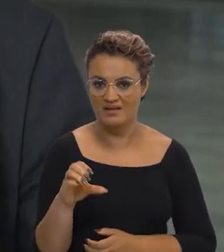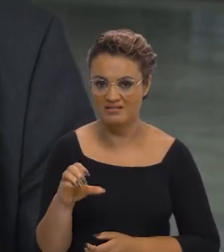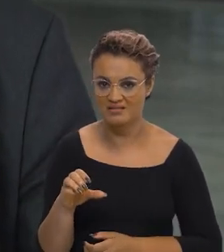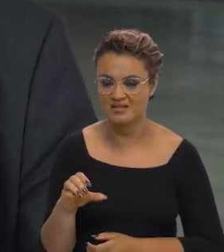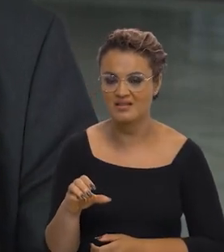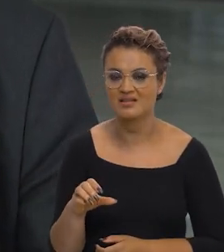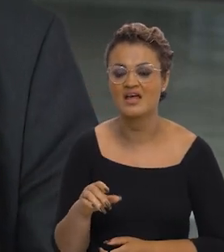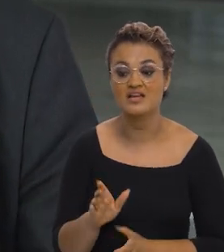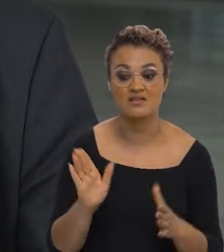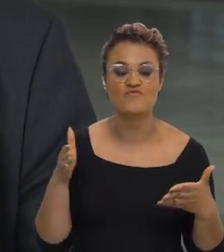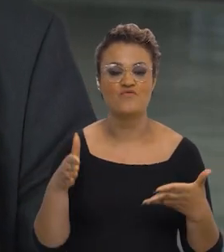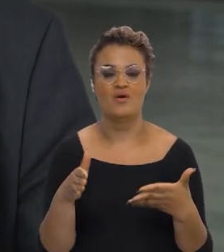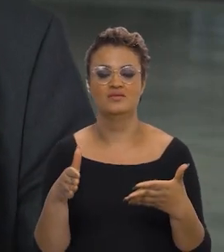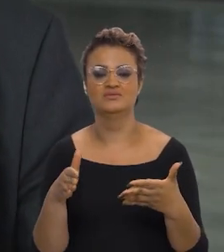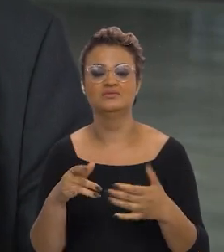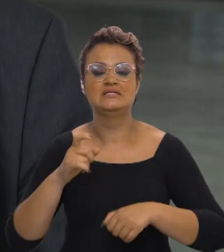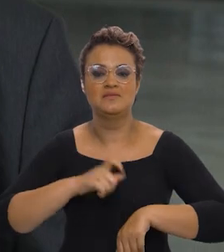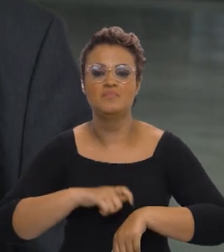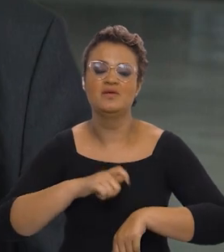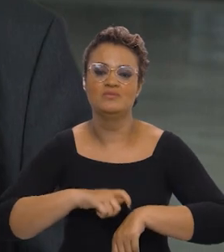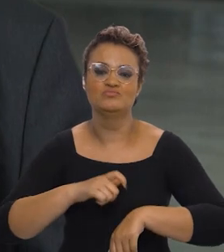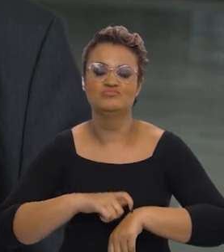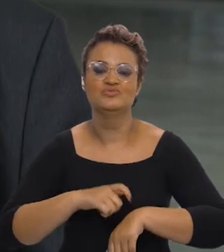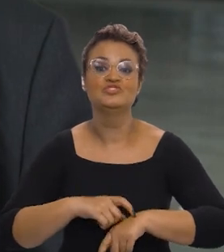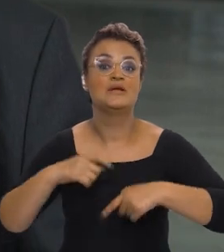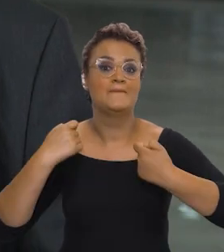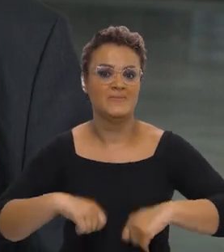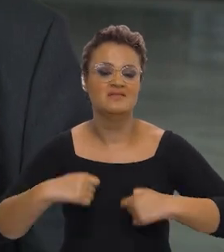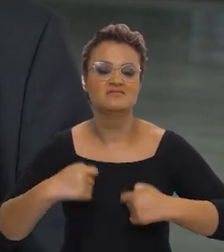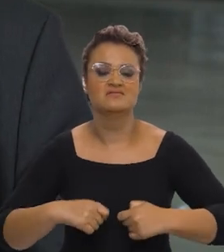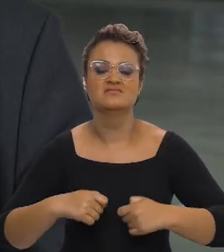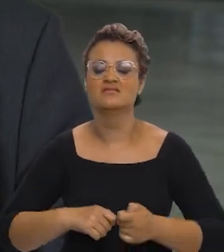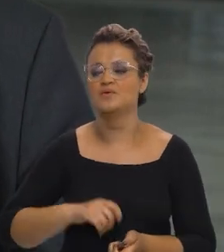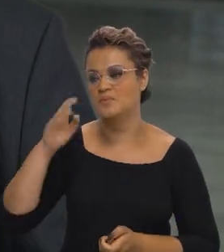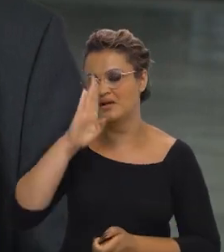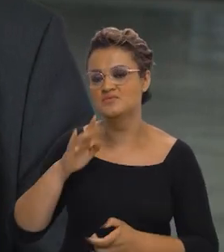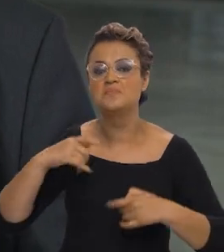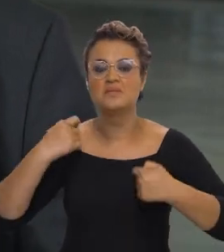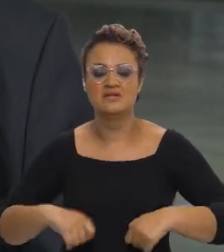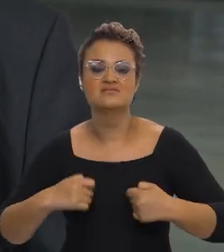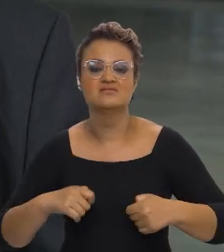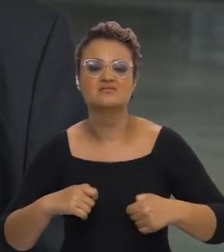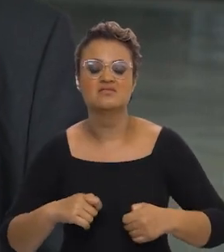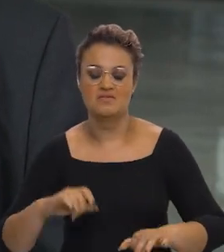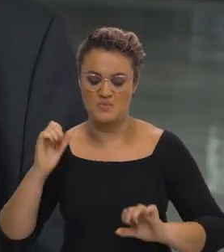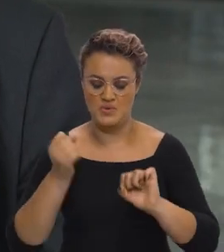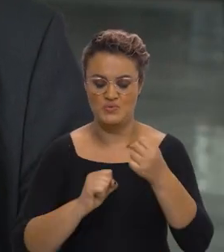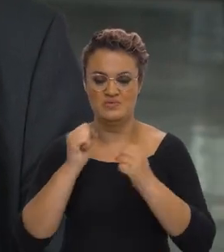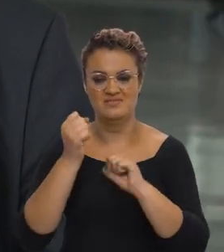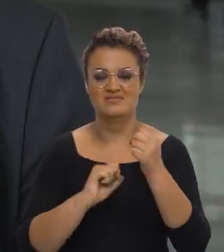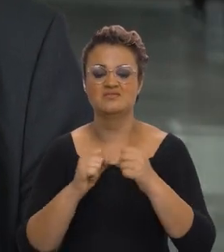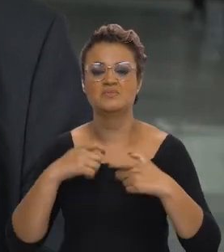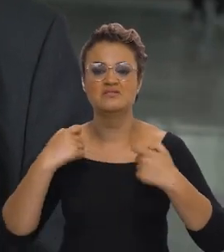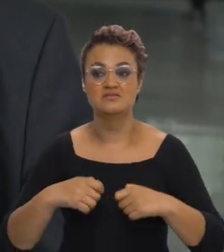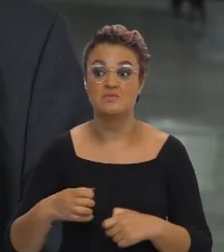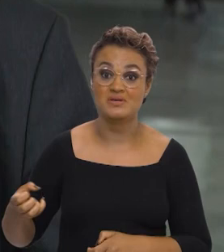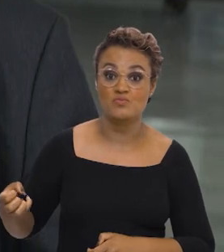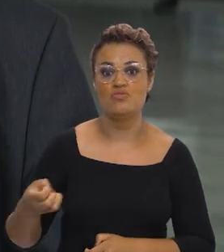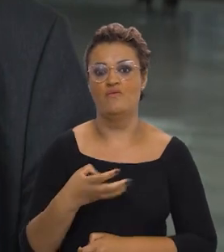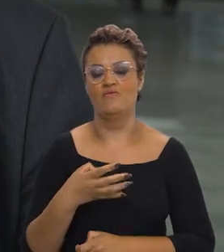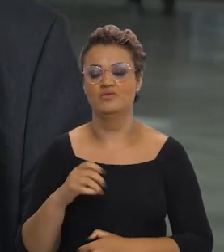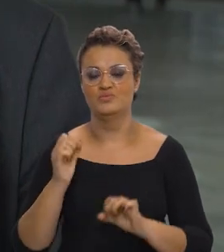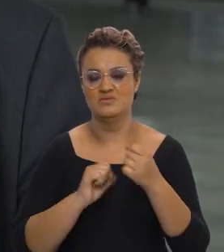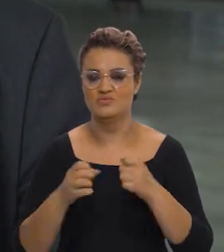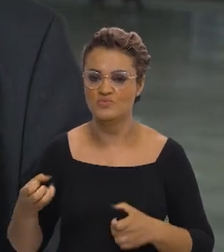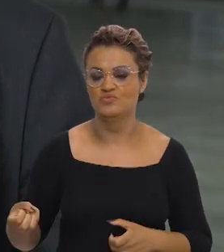também está focado com esse momento, com essa necessidade do país ter uma industrialização, mas uma